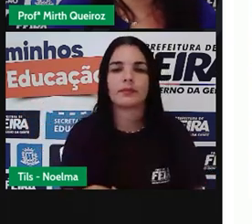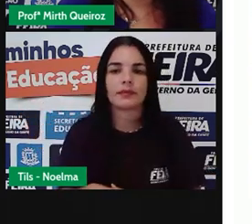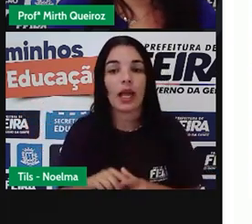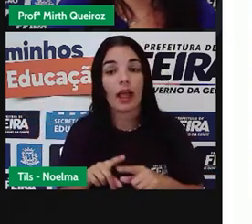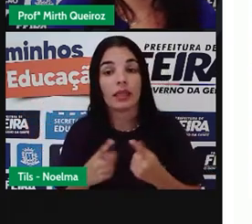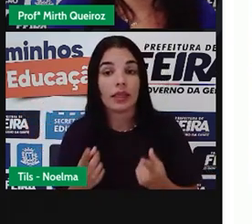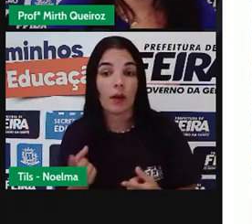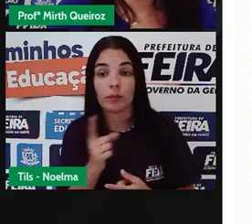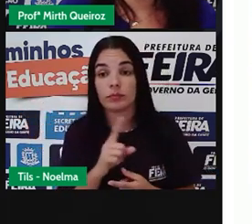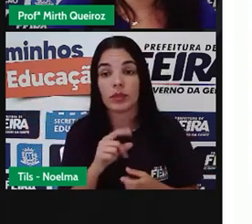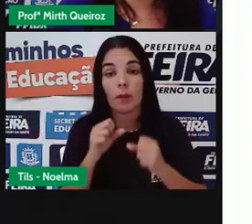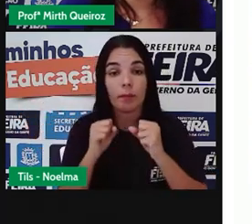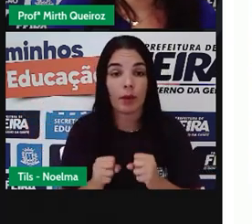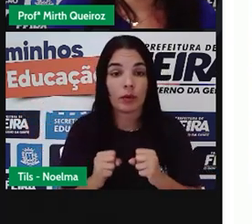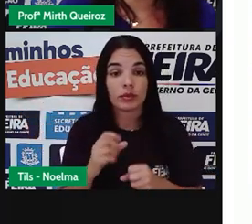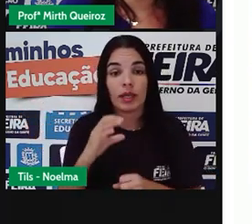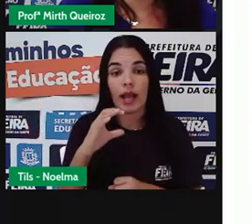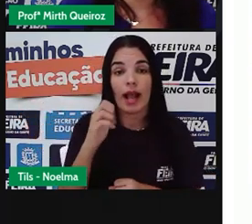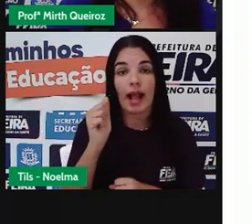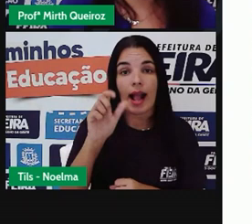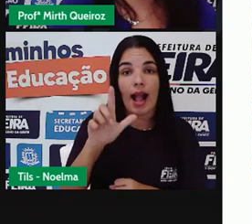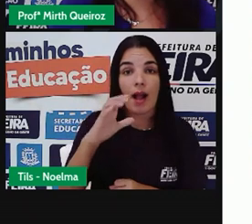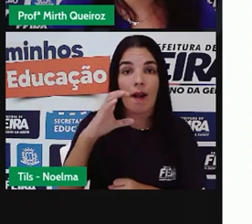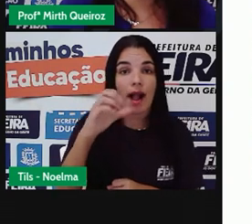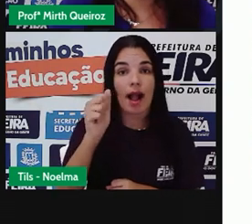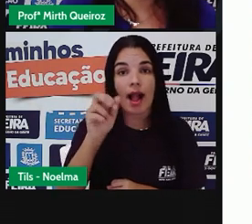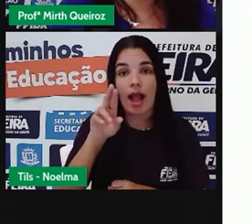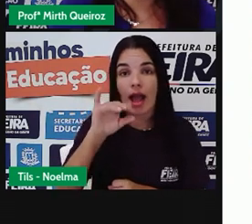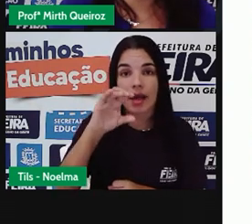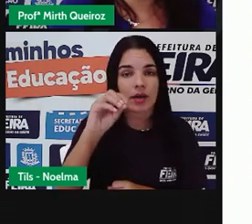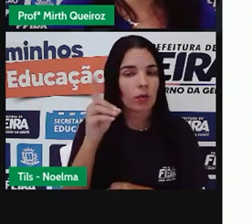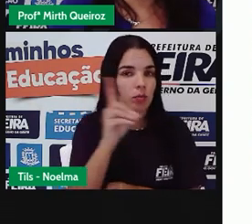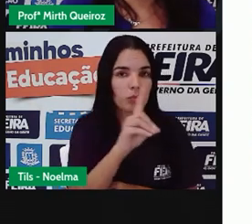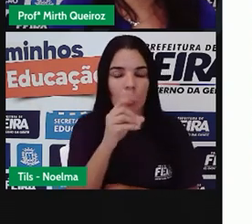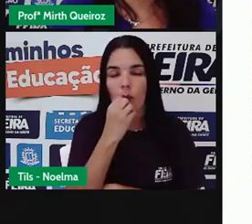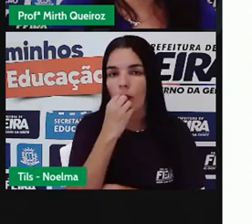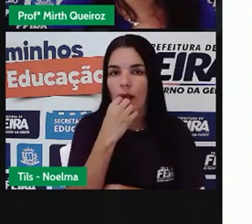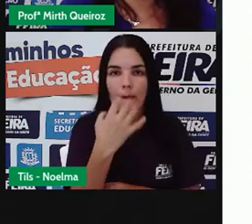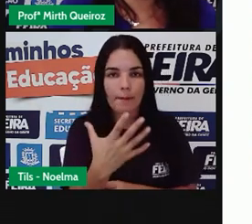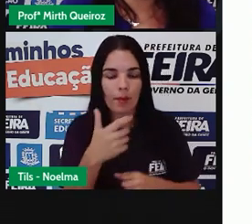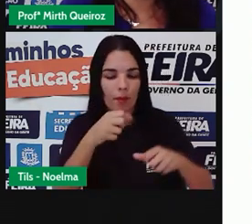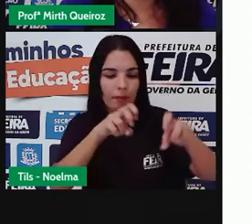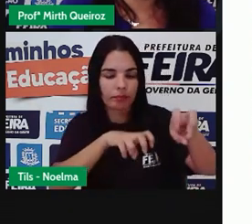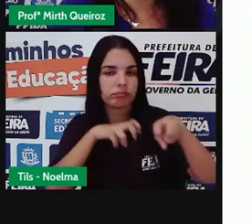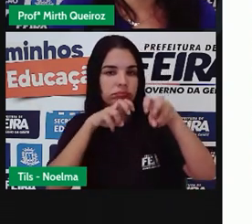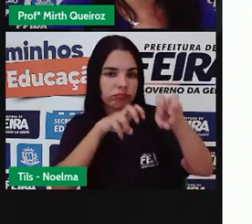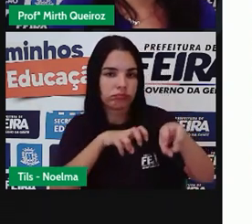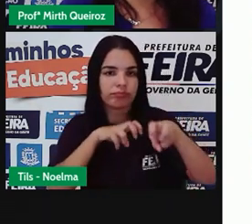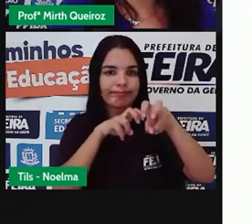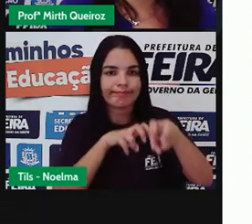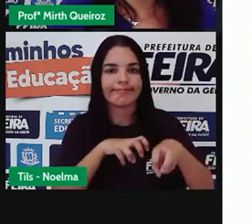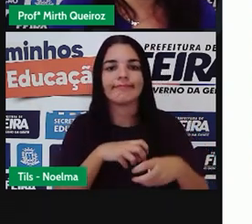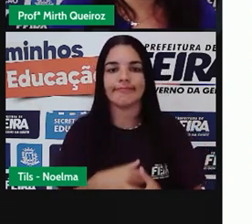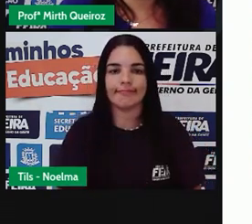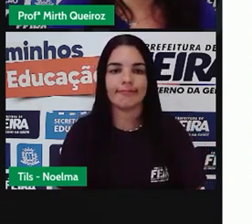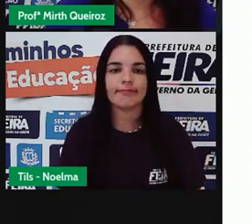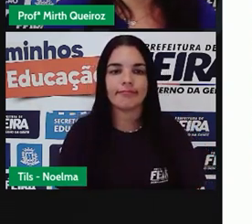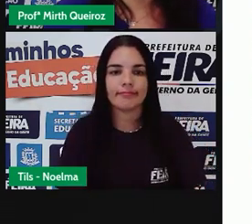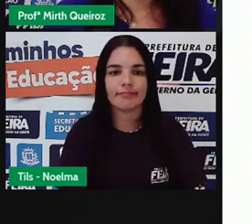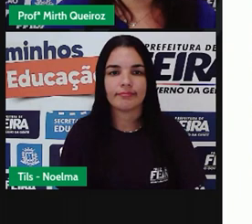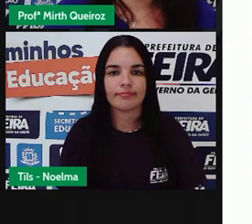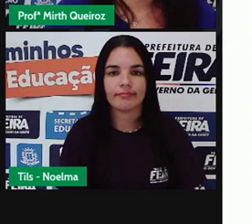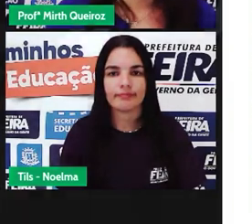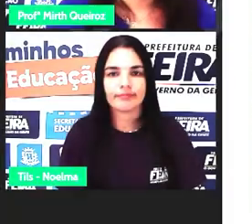Sendo assim, o solo calcário não seria o solo ideal aí para o desenvolvimento da planta,